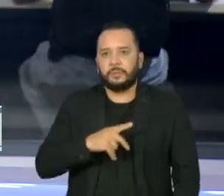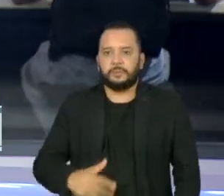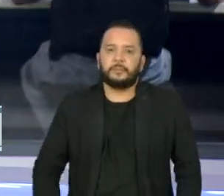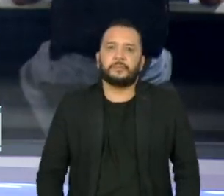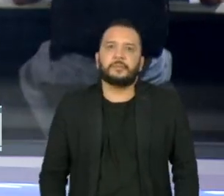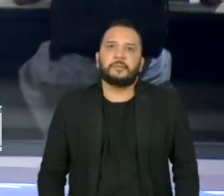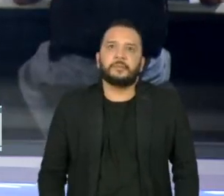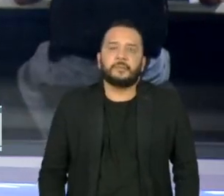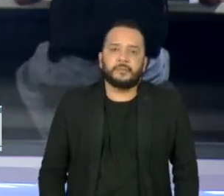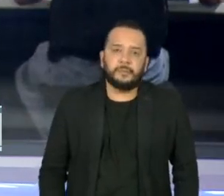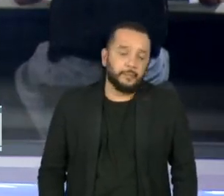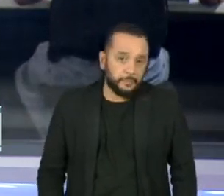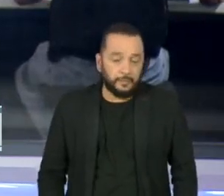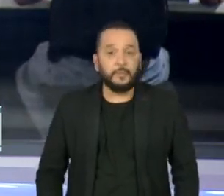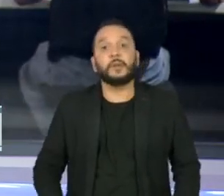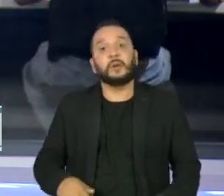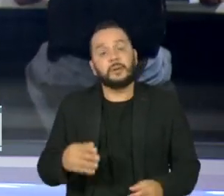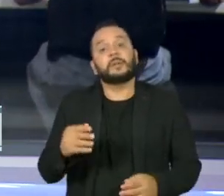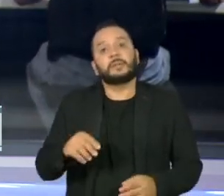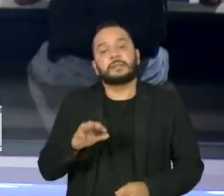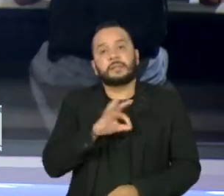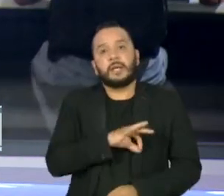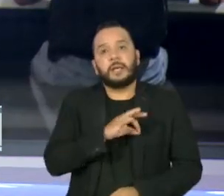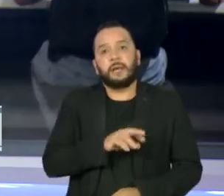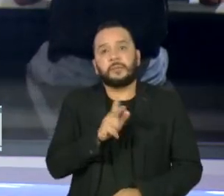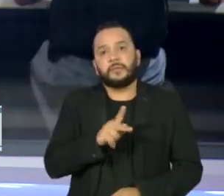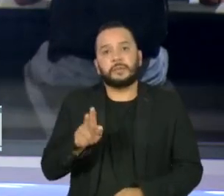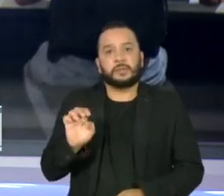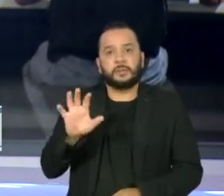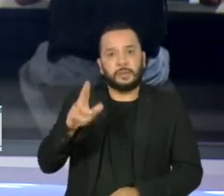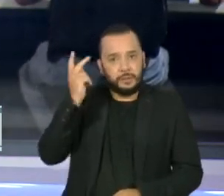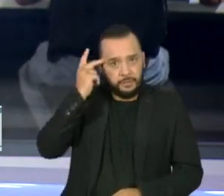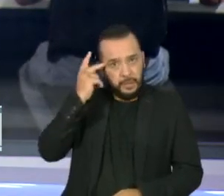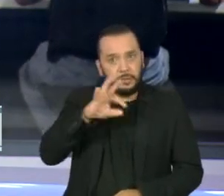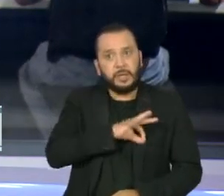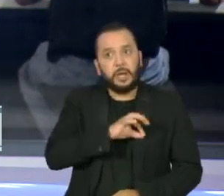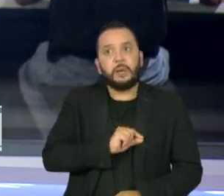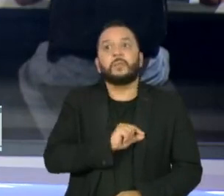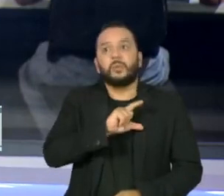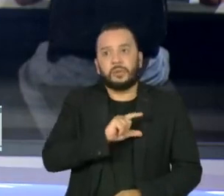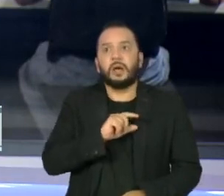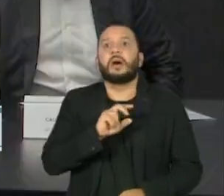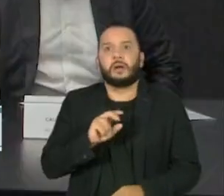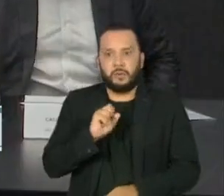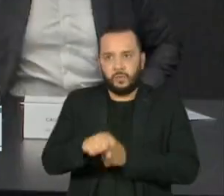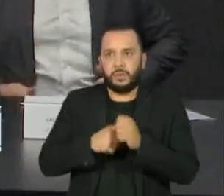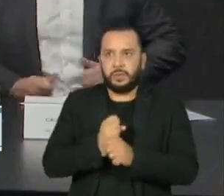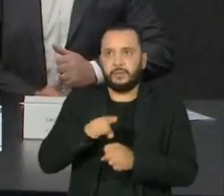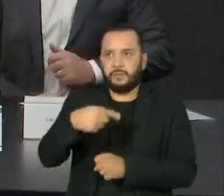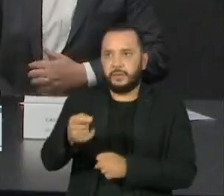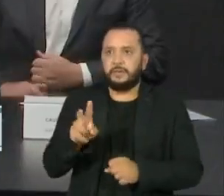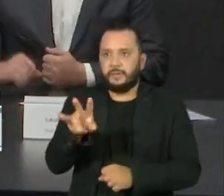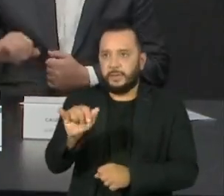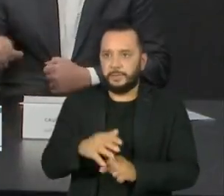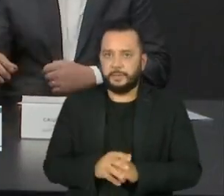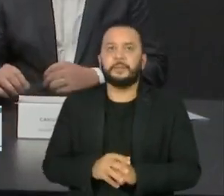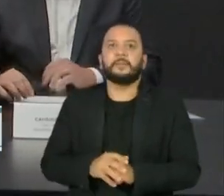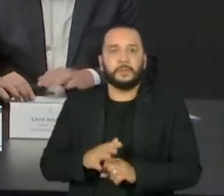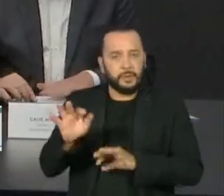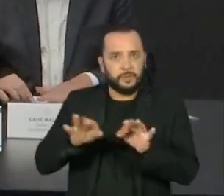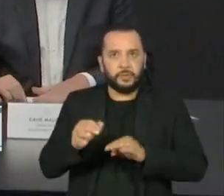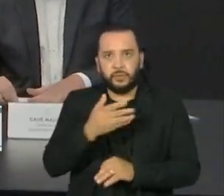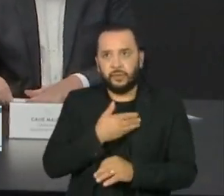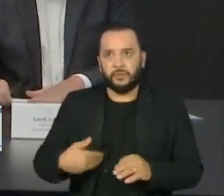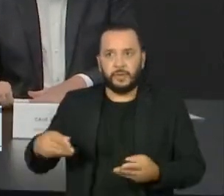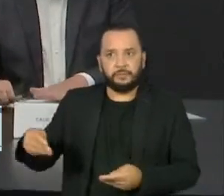E a carreira e o salário dos professores estaduais de São Paulo devem mudar no ano que vem. O projeto do governo que será